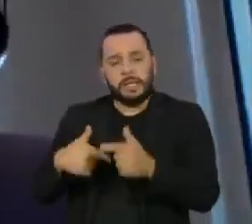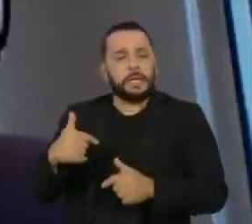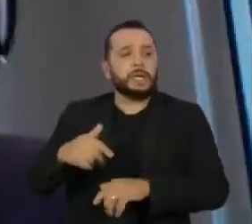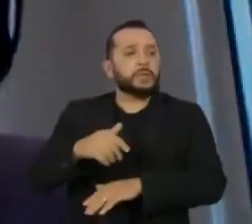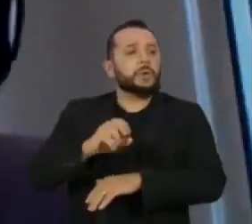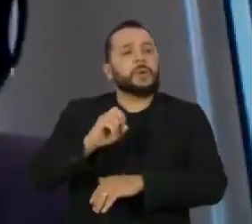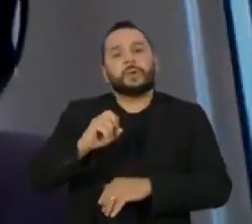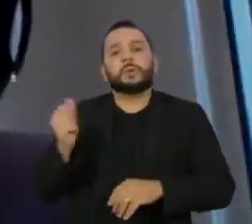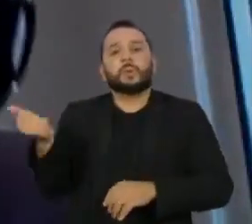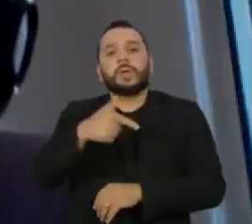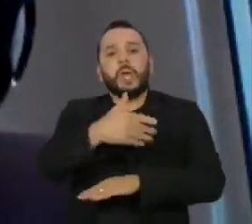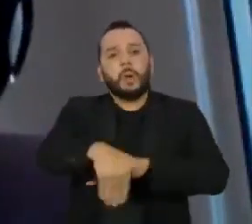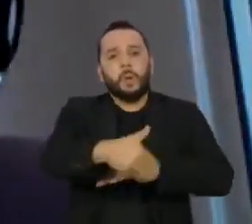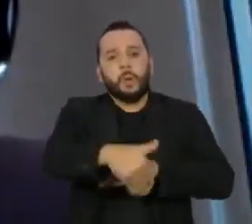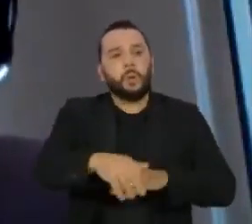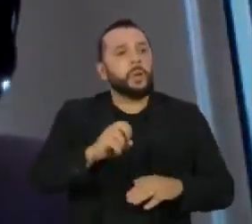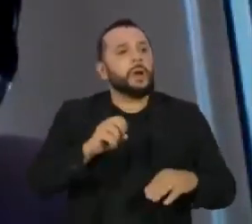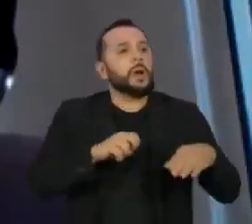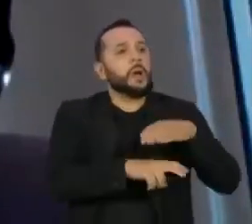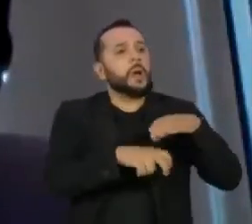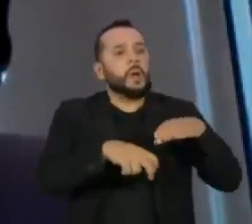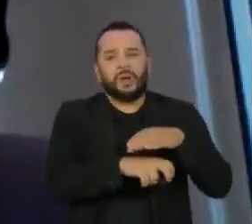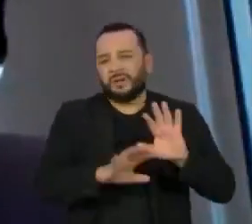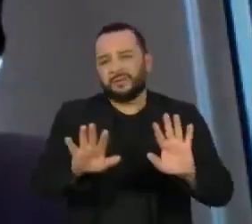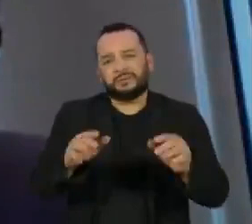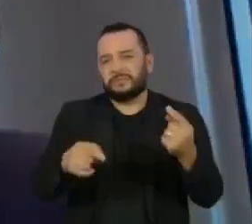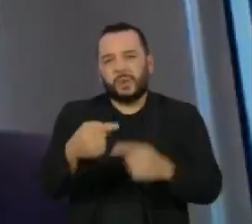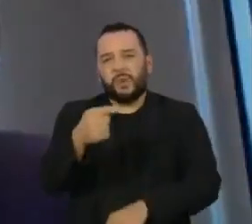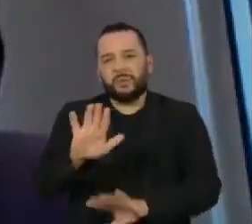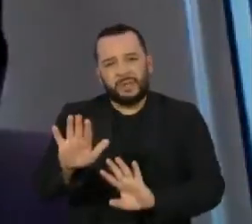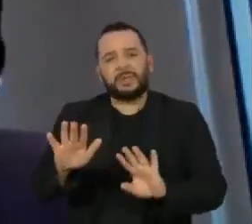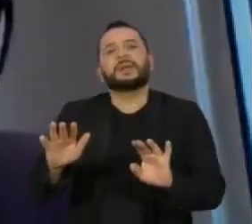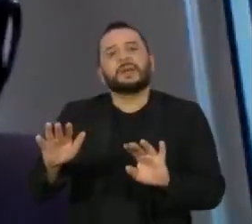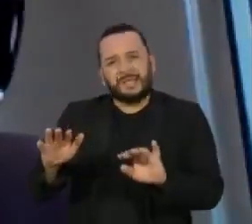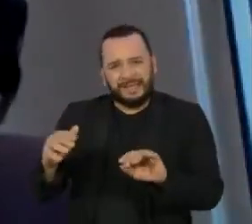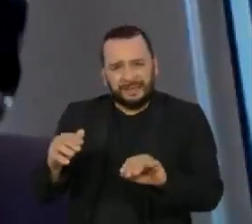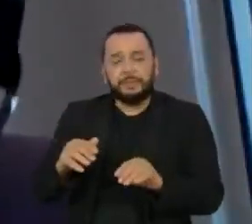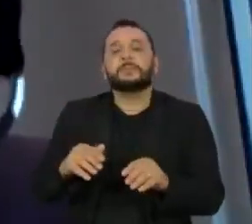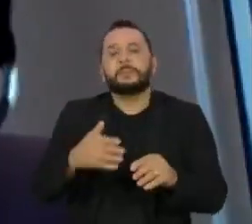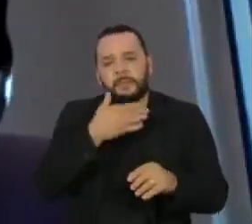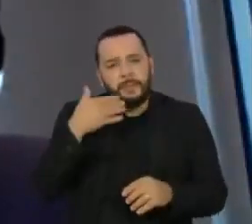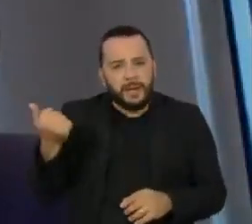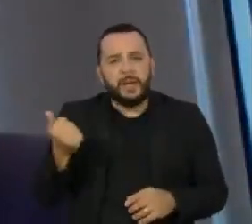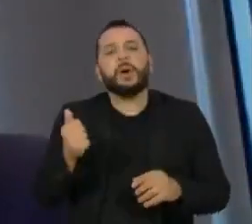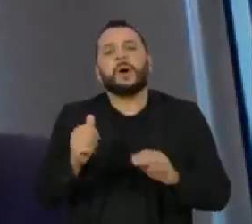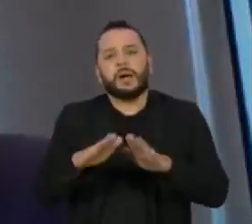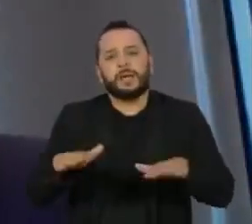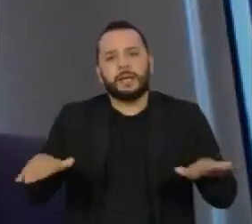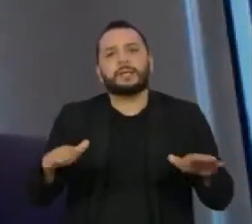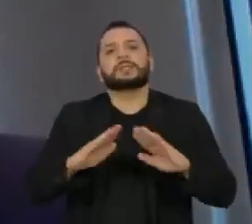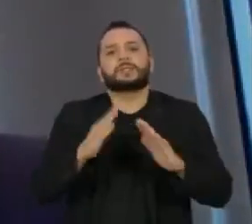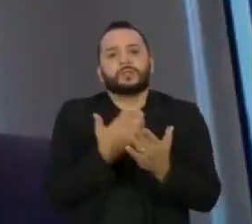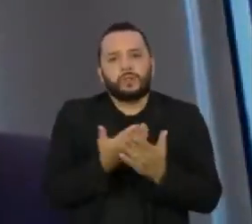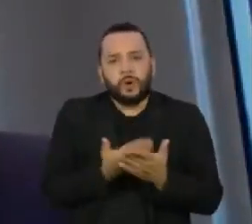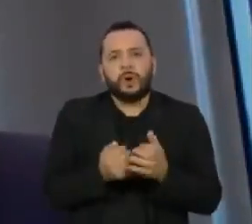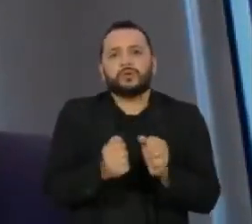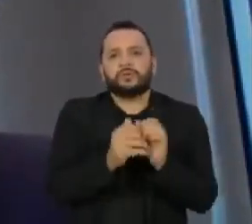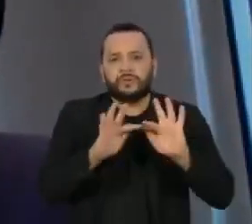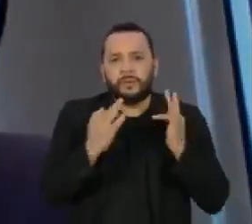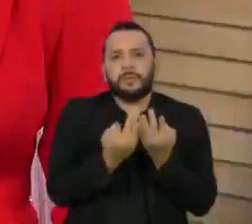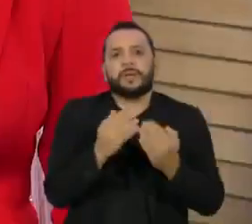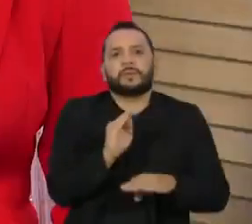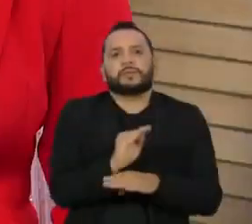Isso é completamente equivocado. uma violação grave de direitos e é melhor que a criança esteja na escola, esteja com a sua família, esteja